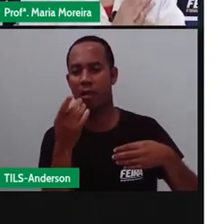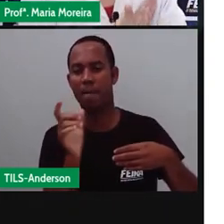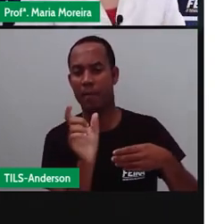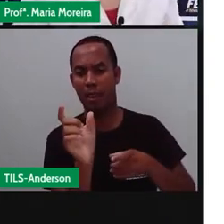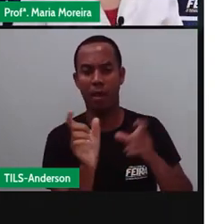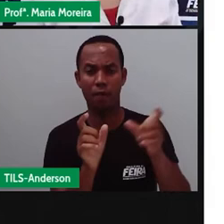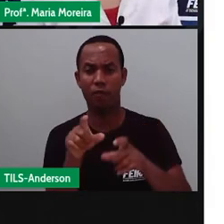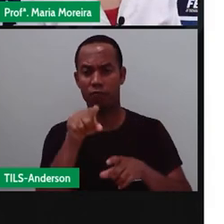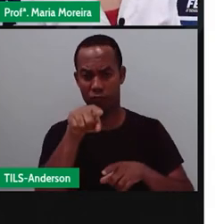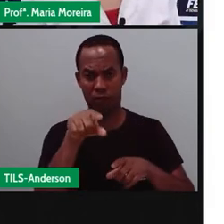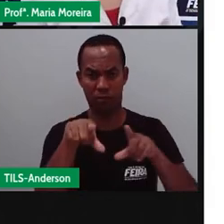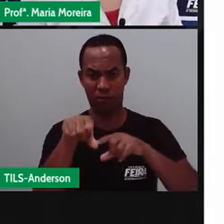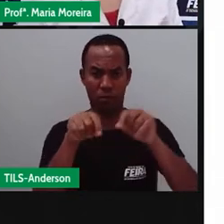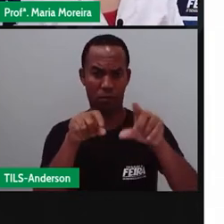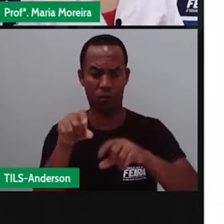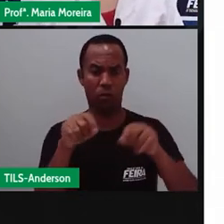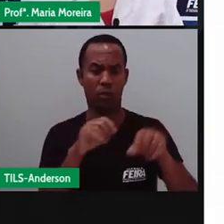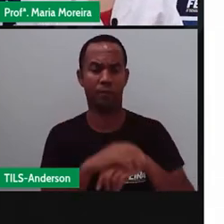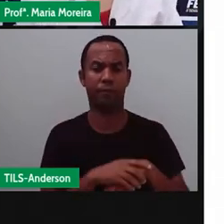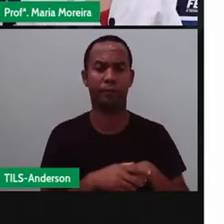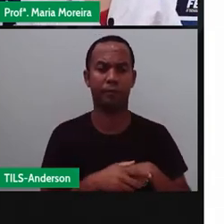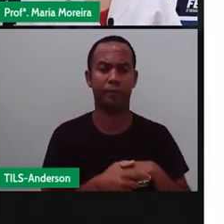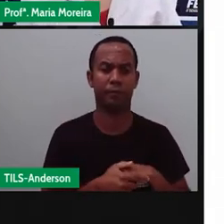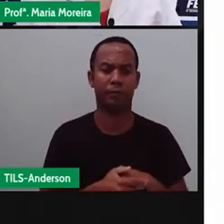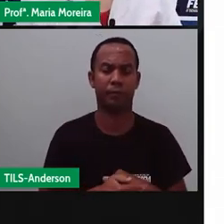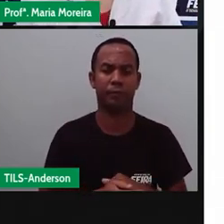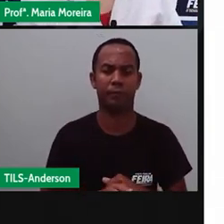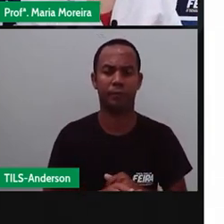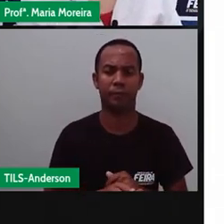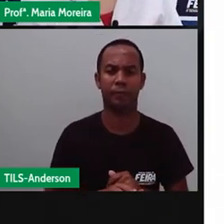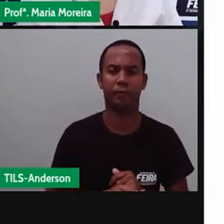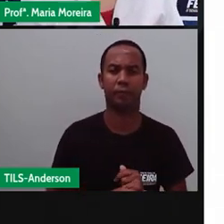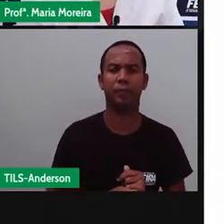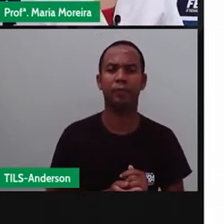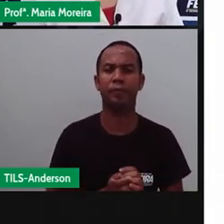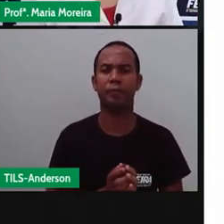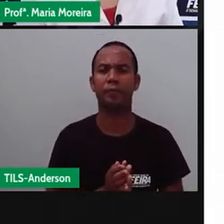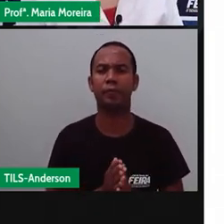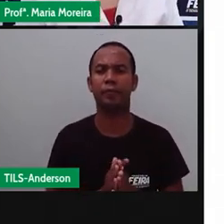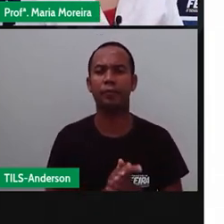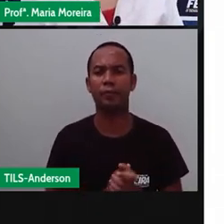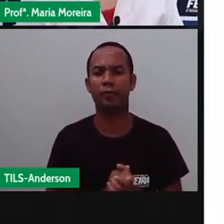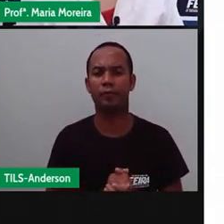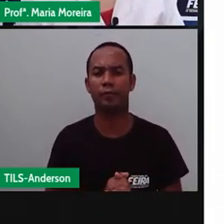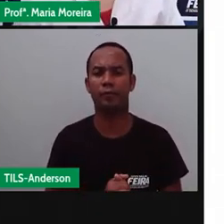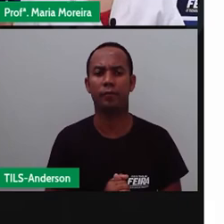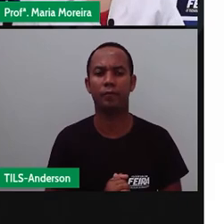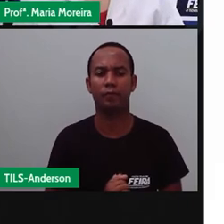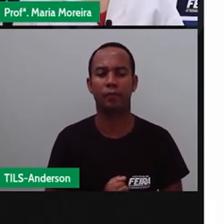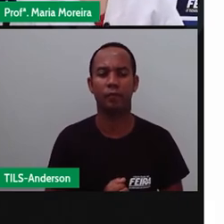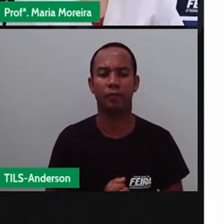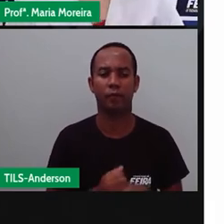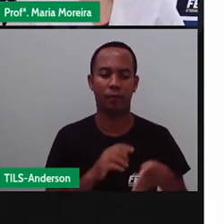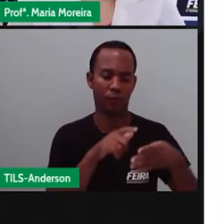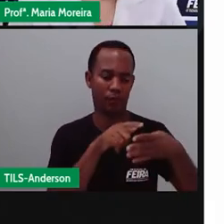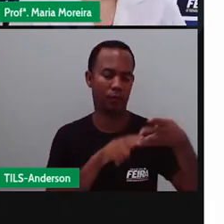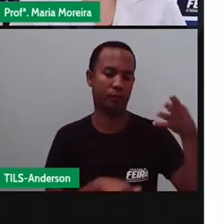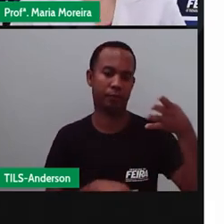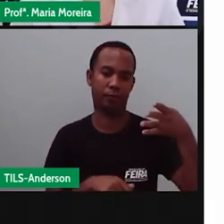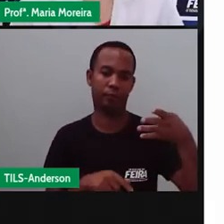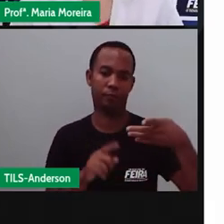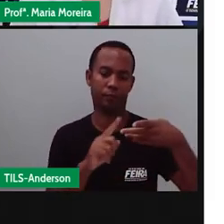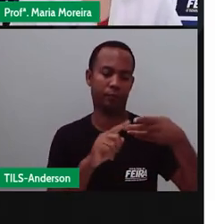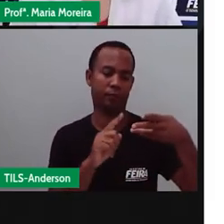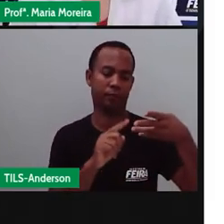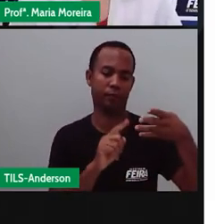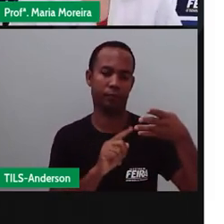educação. Tem o quê aí? Quatro sílabas, não é isso? Então, ela é o quê? Uma policílaba.